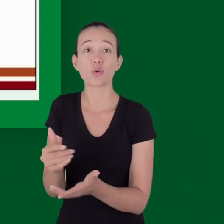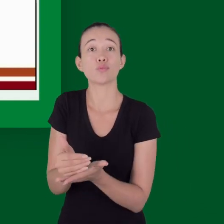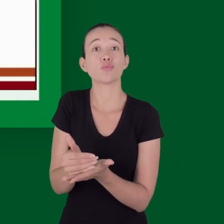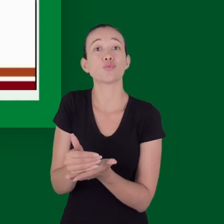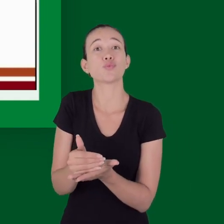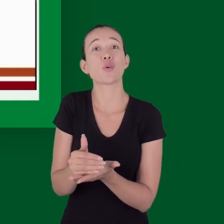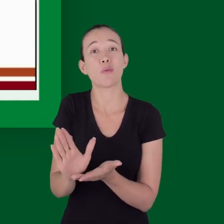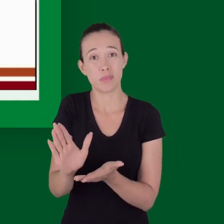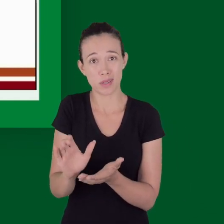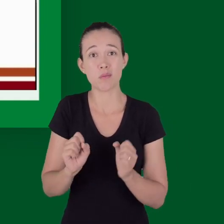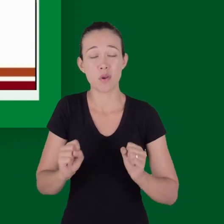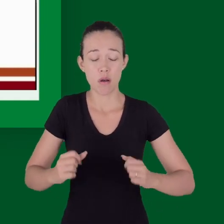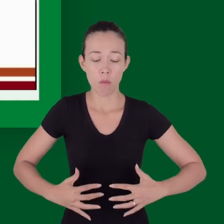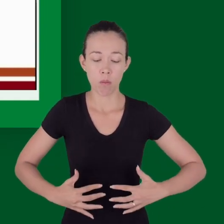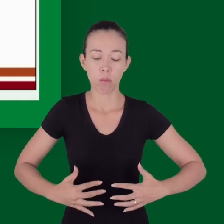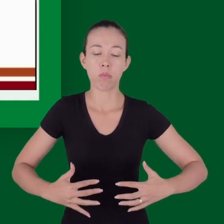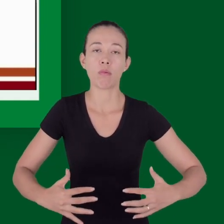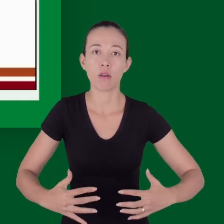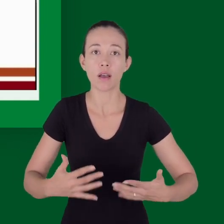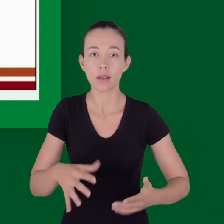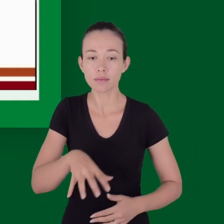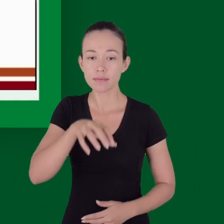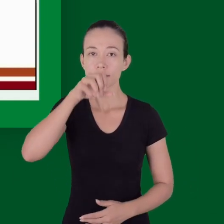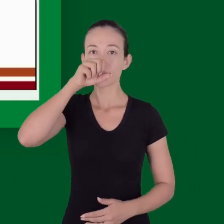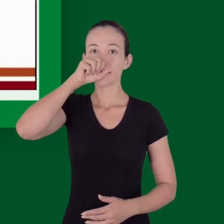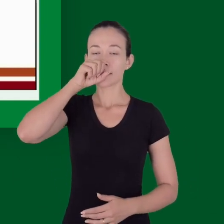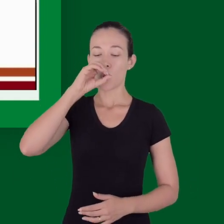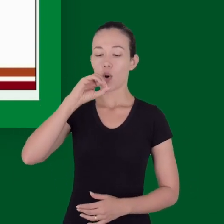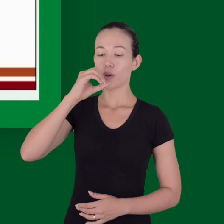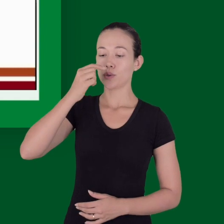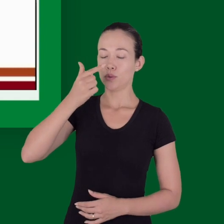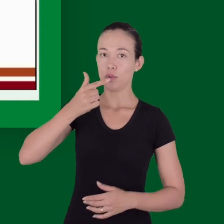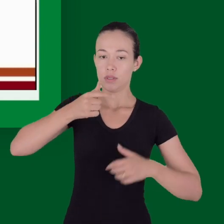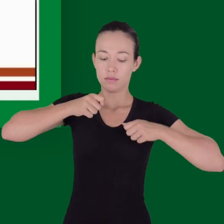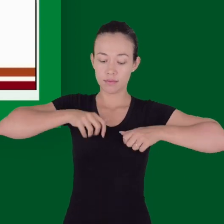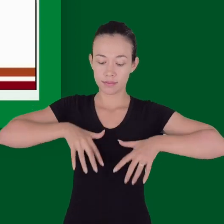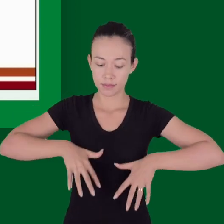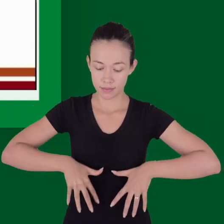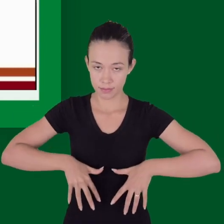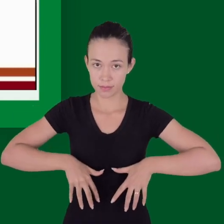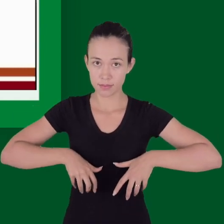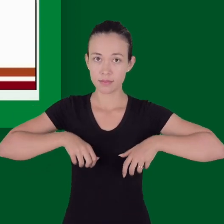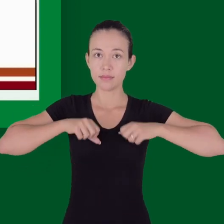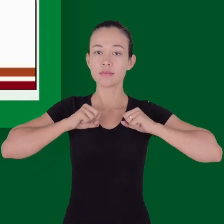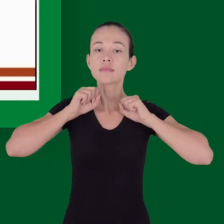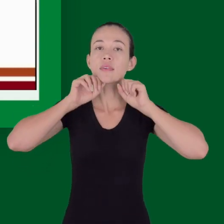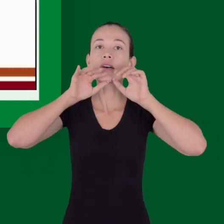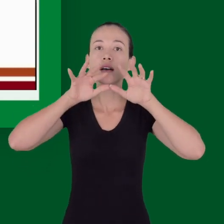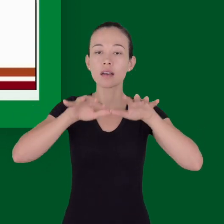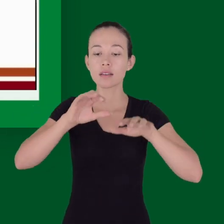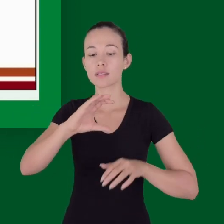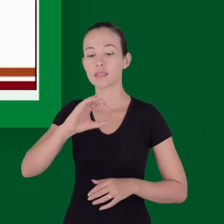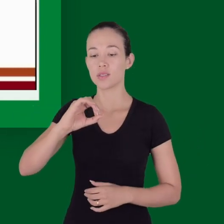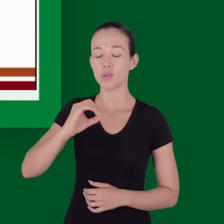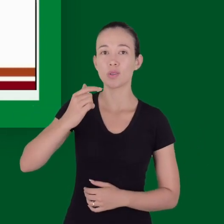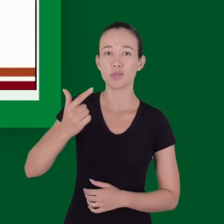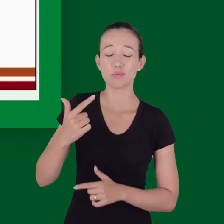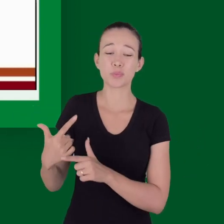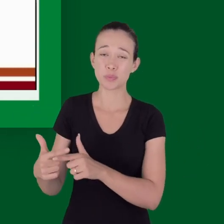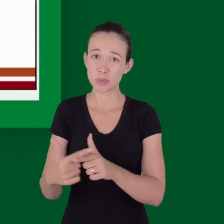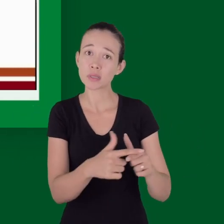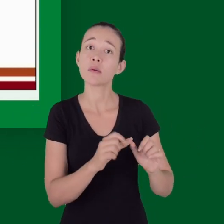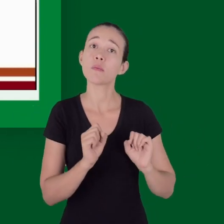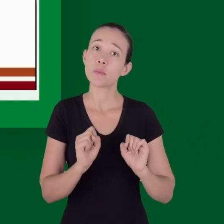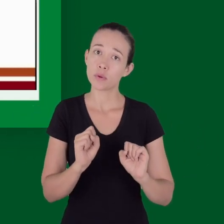o restante vai estar no espaço intestinal provocando edema e assim prejudicando as trocas de oxigênio